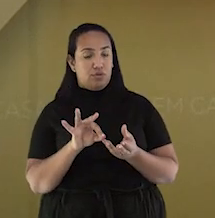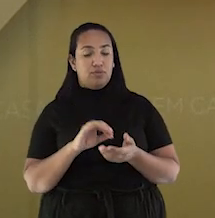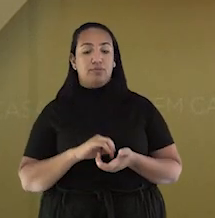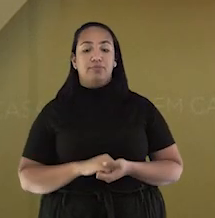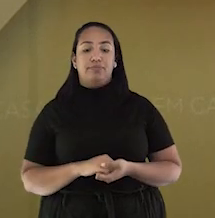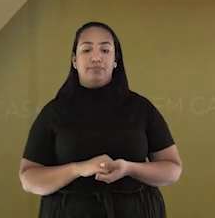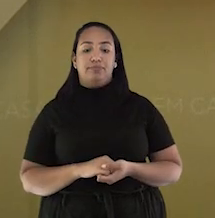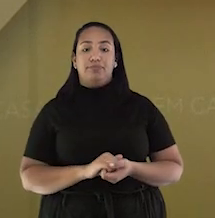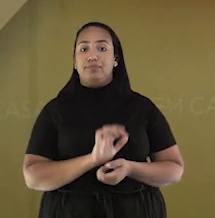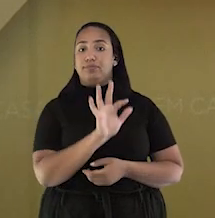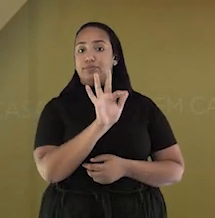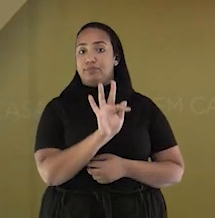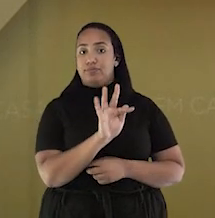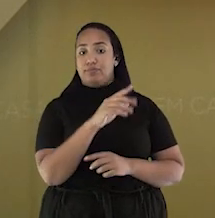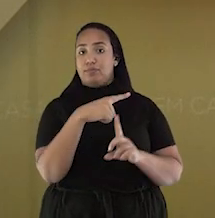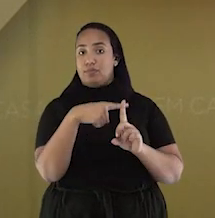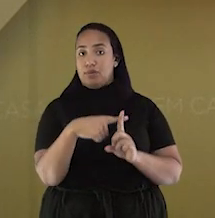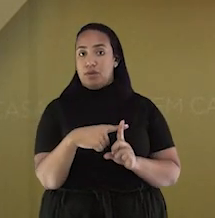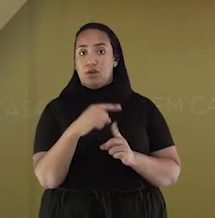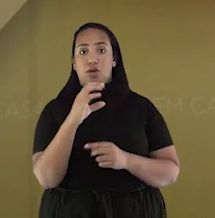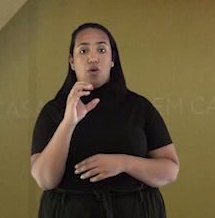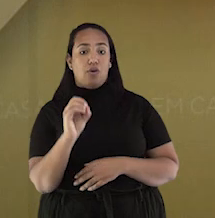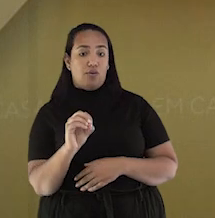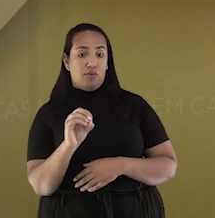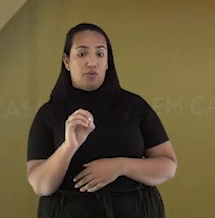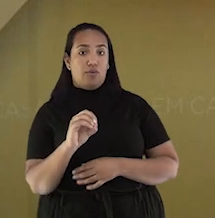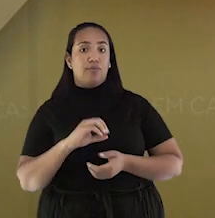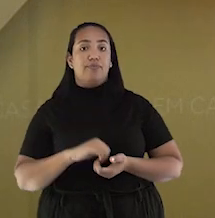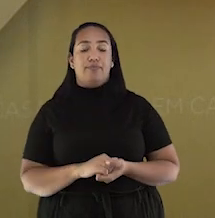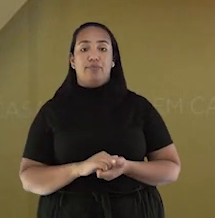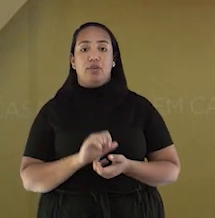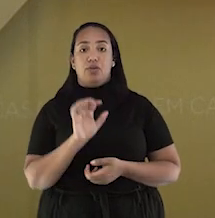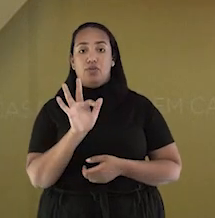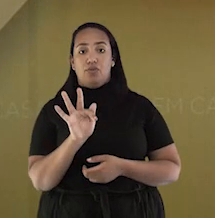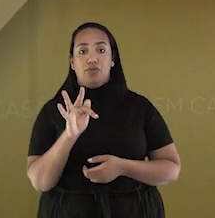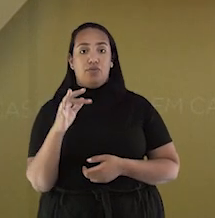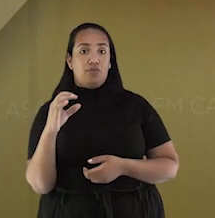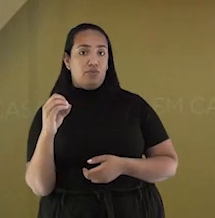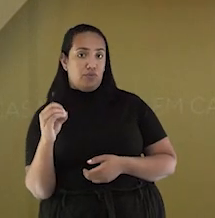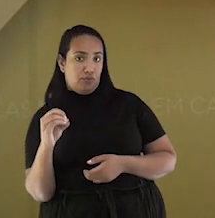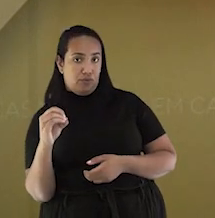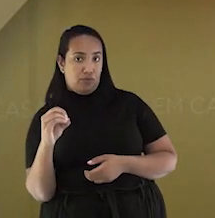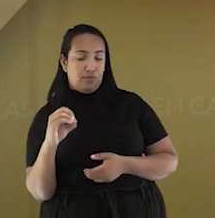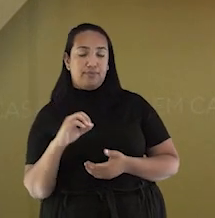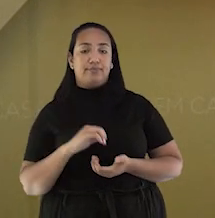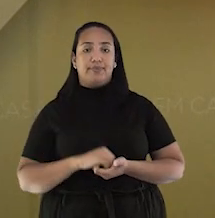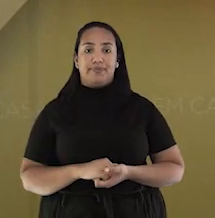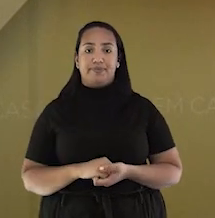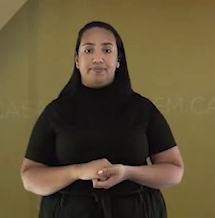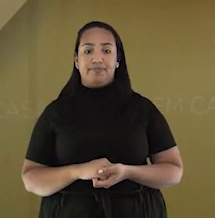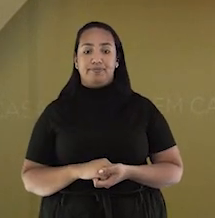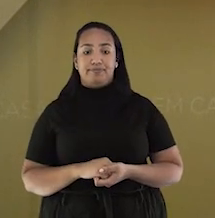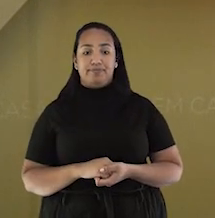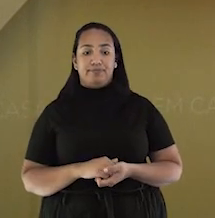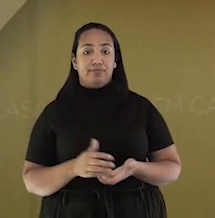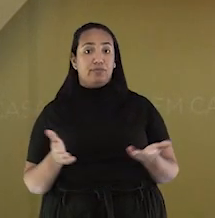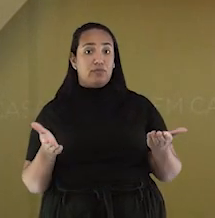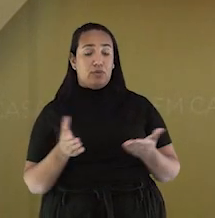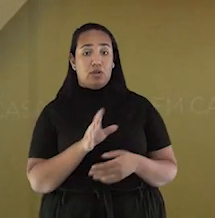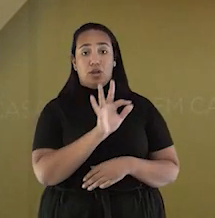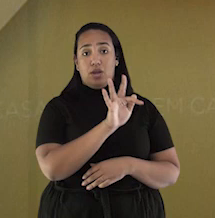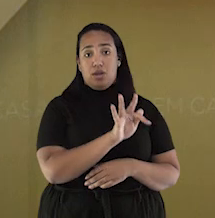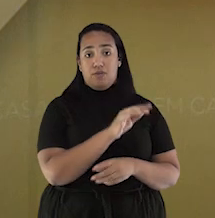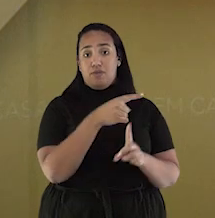O F, I, a letra O, fica Fó, puxando um pouco para dentro. Já o